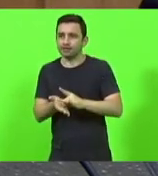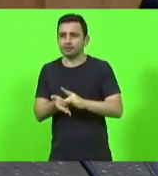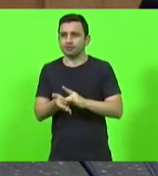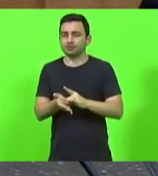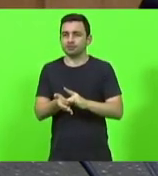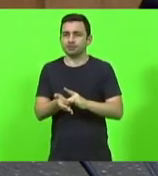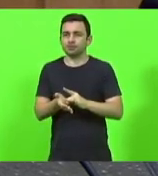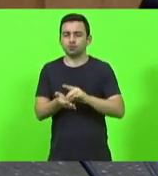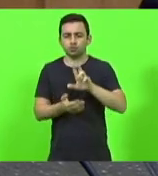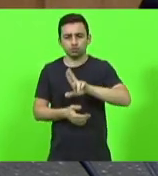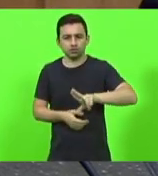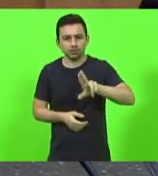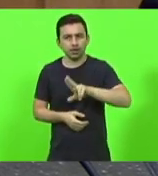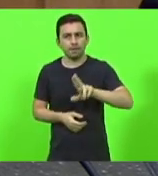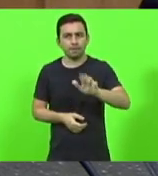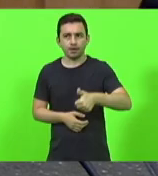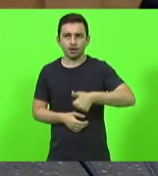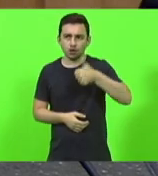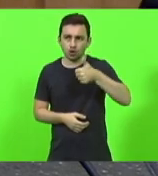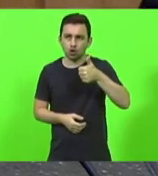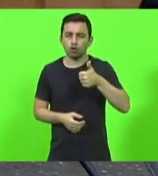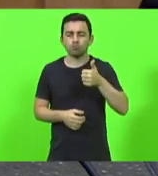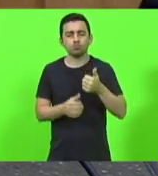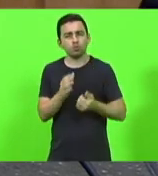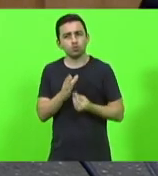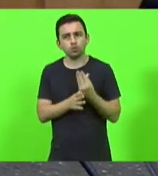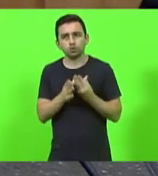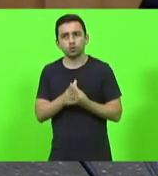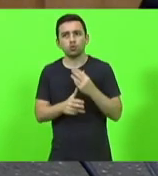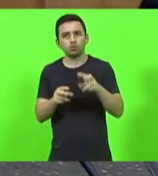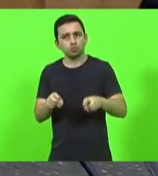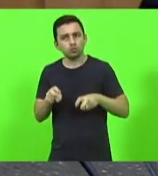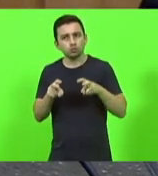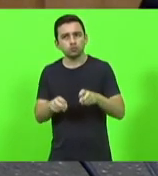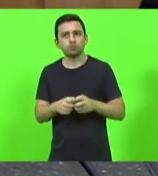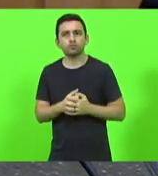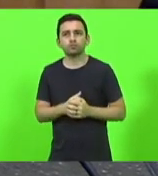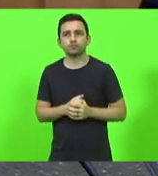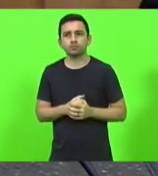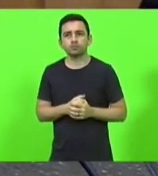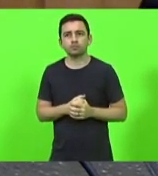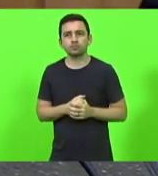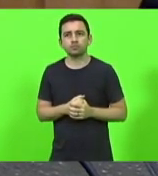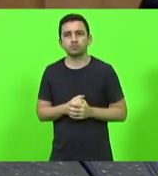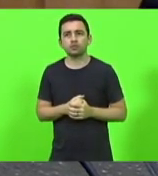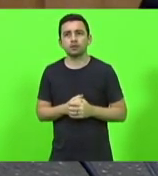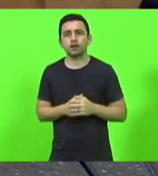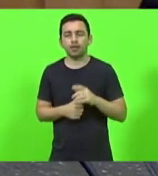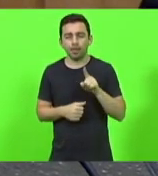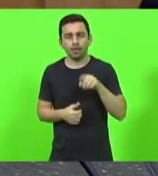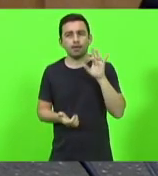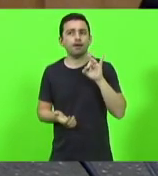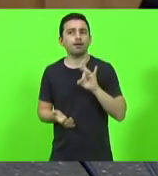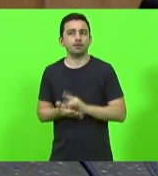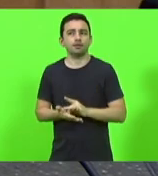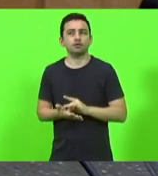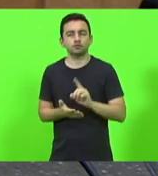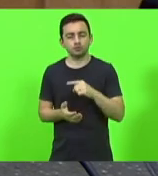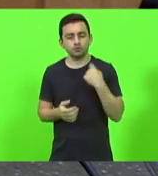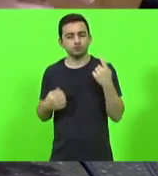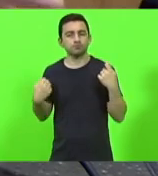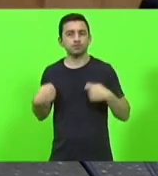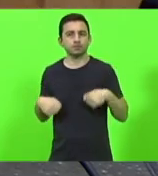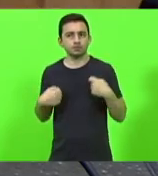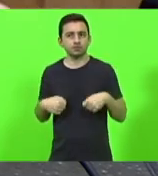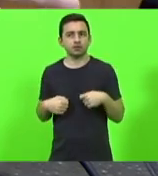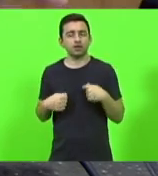usado para os produtores com os produtores. Essa é a realidade que nós temos no CEASA e